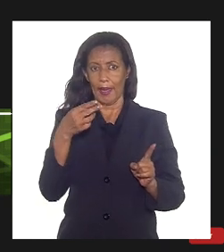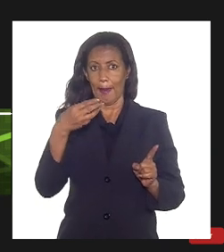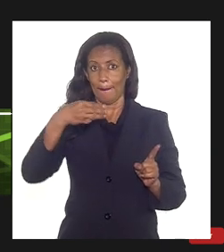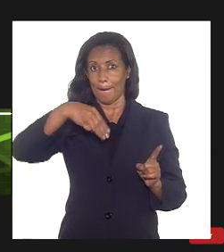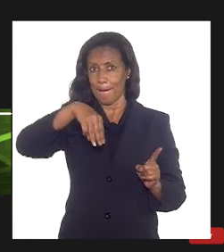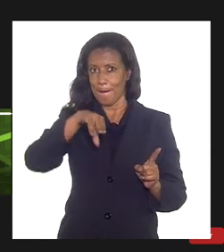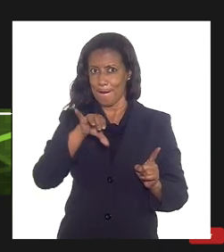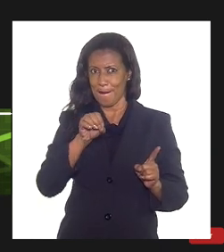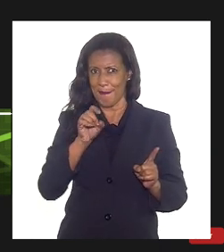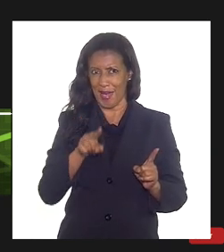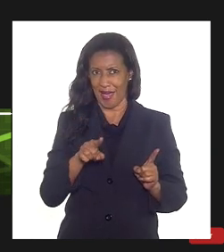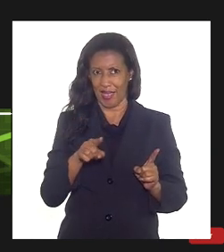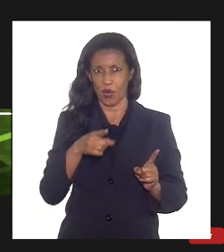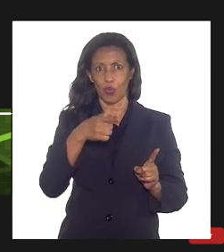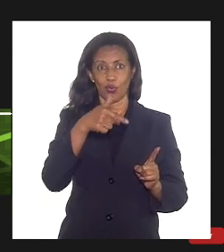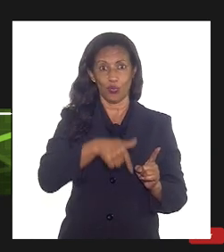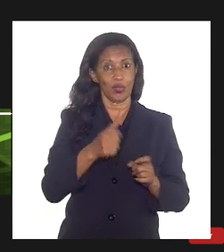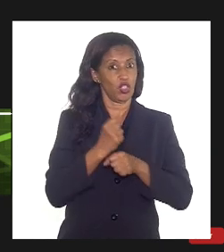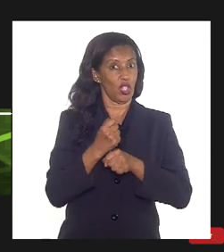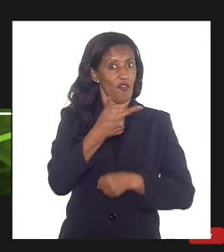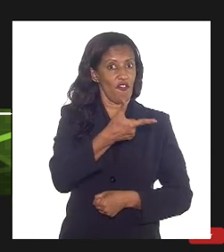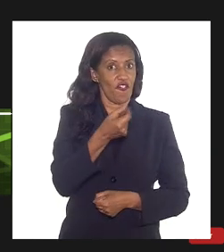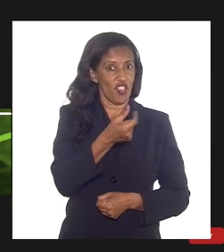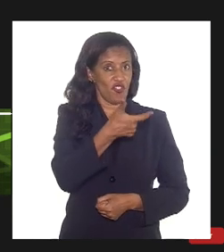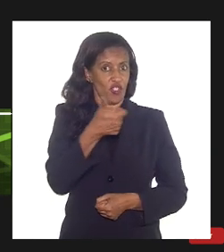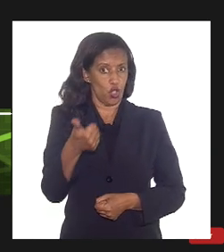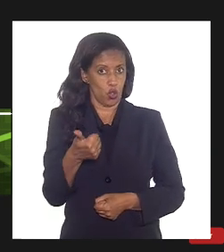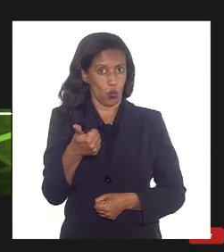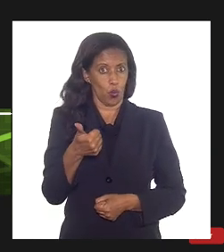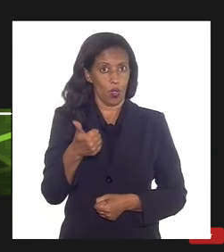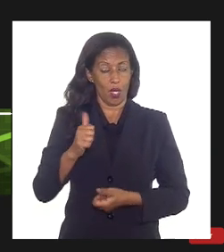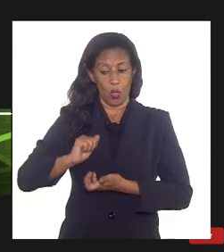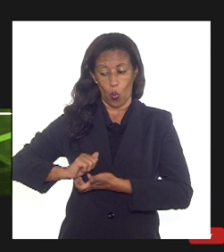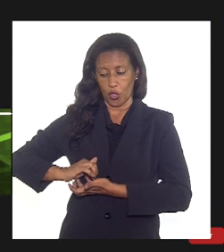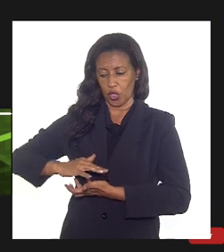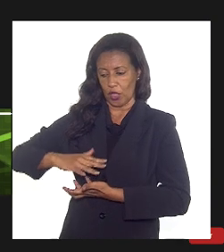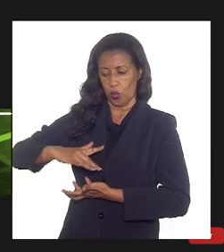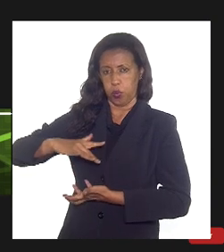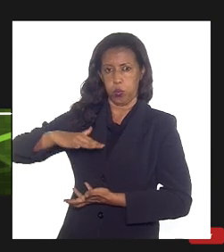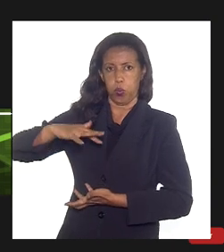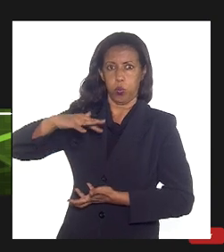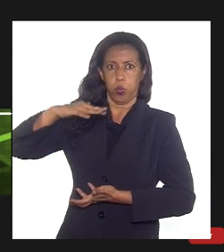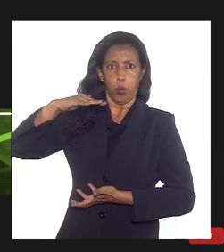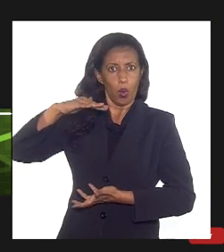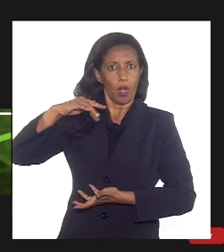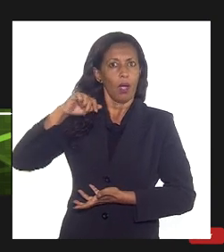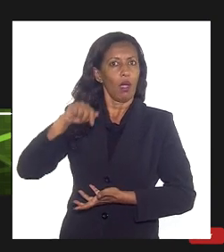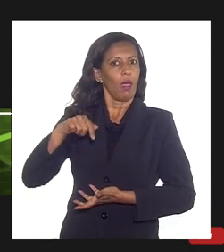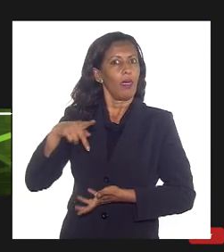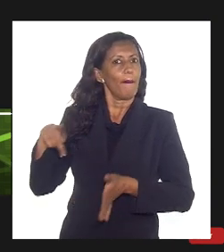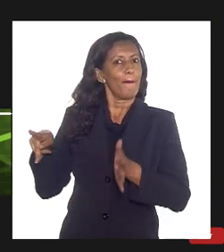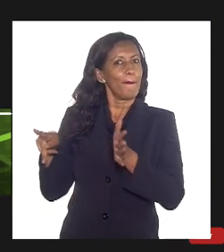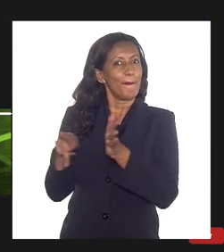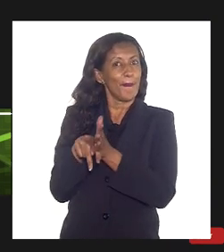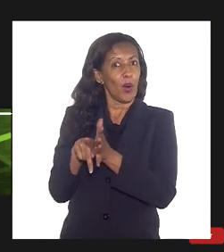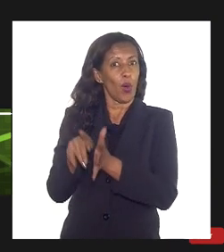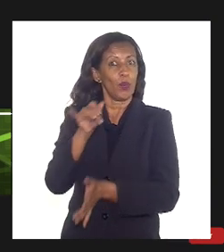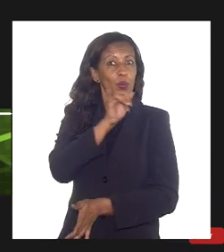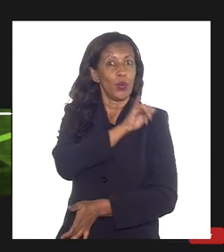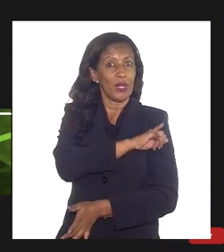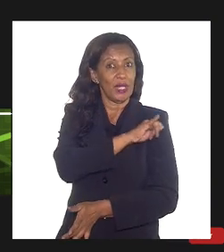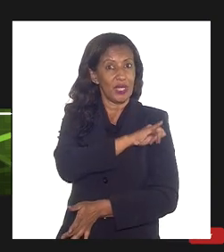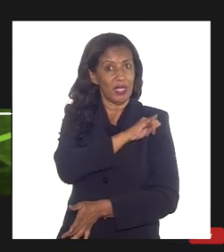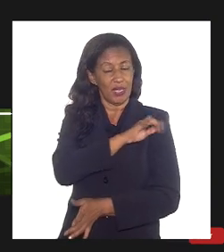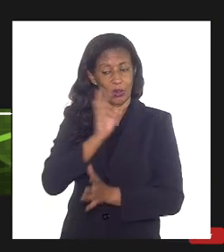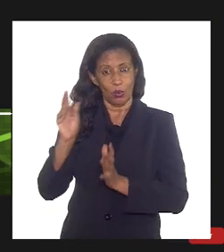em quantidade e de petróleo produzido no Rio destino do petróleo